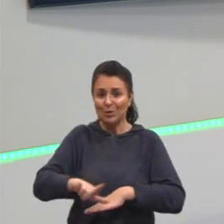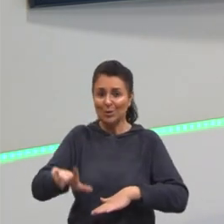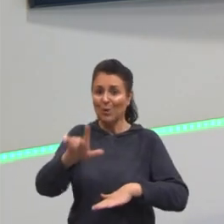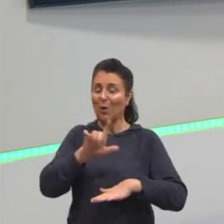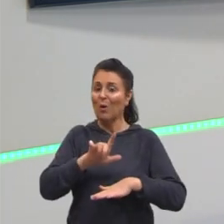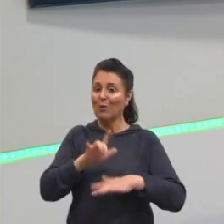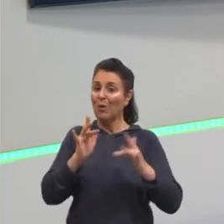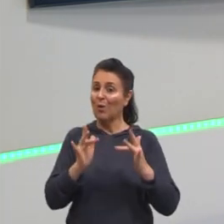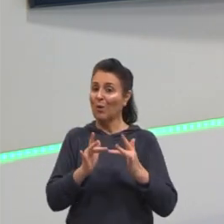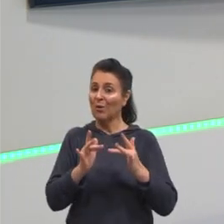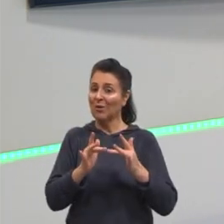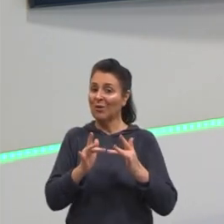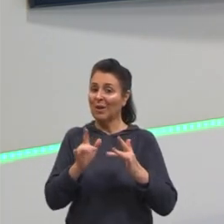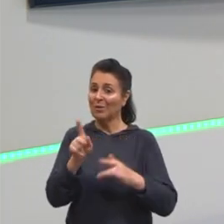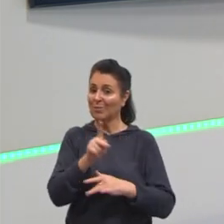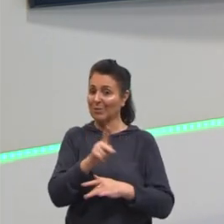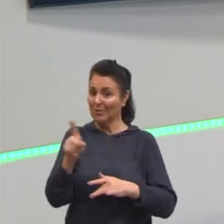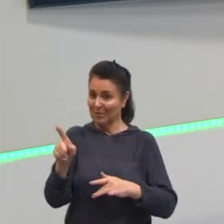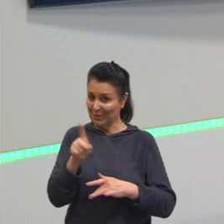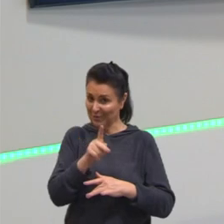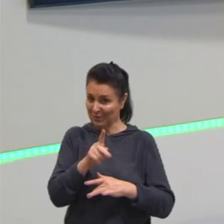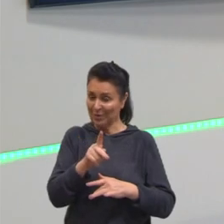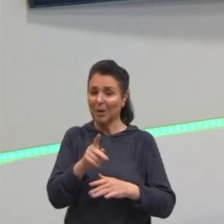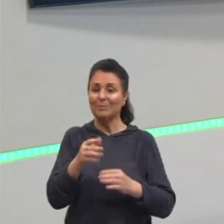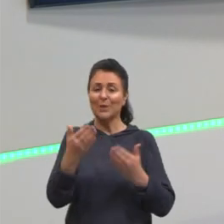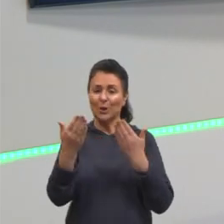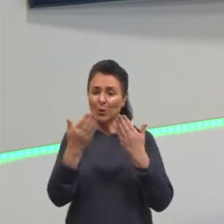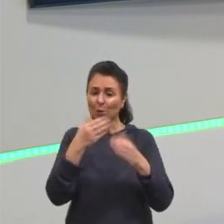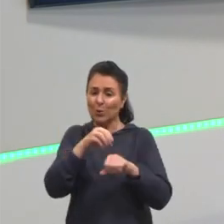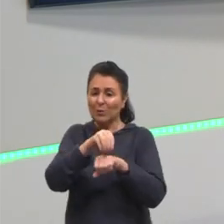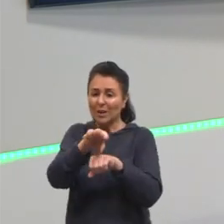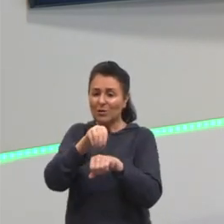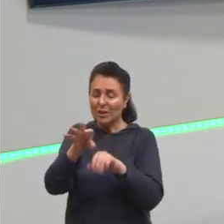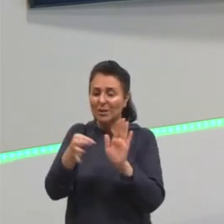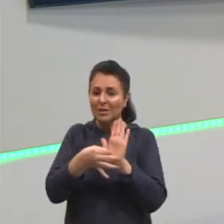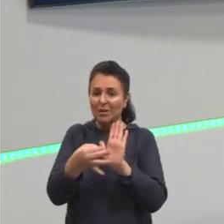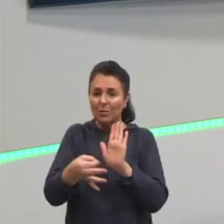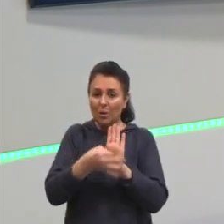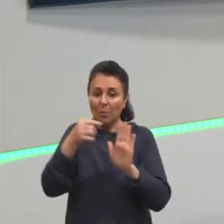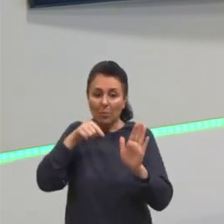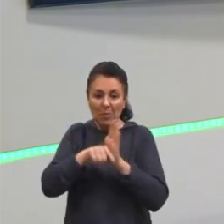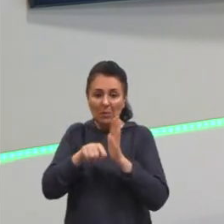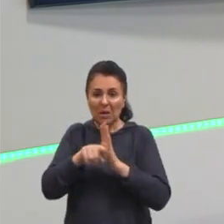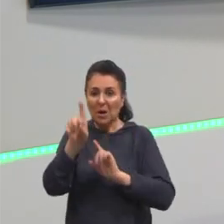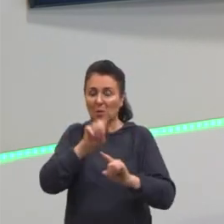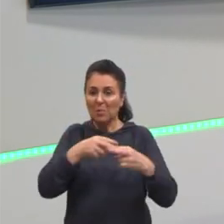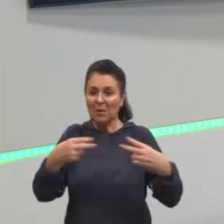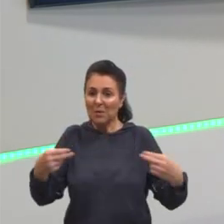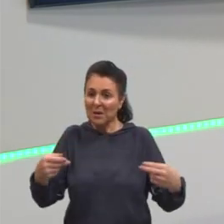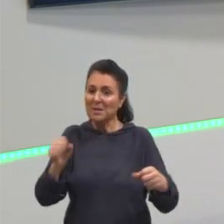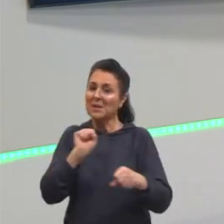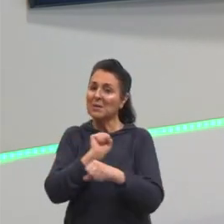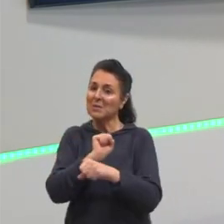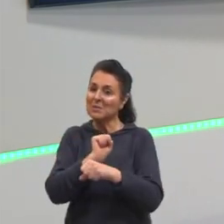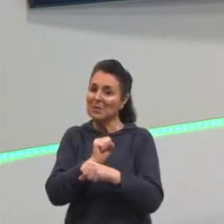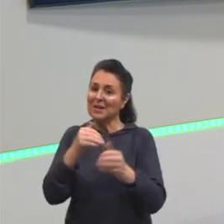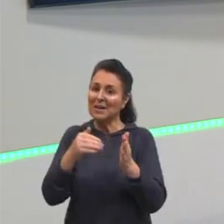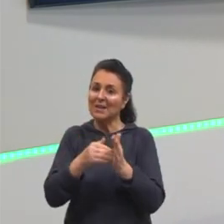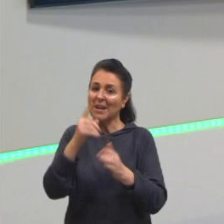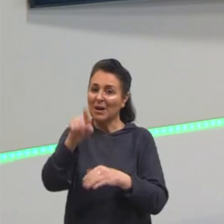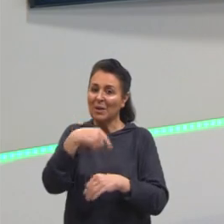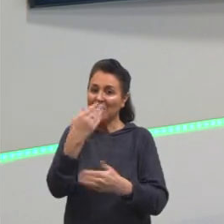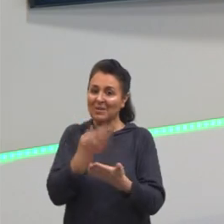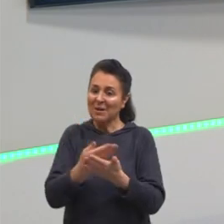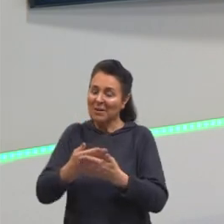vocês o contato, caso queiram entrar em contato, deixar alguma dica, sugestão, ou até perguntar alguma coisa. Aguardo vocês. Até a próxima.